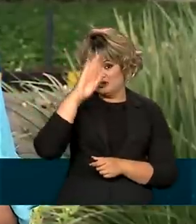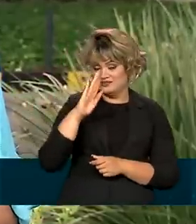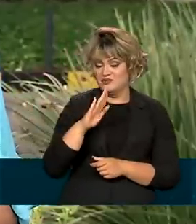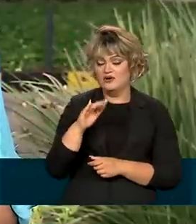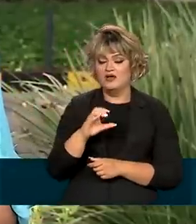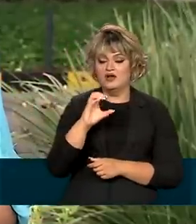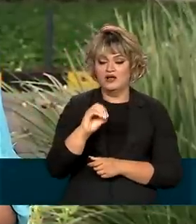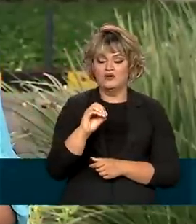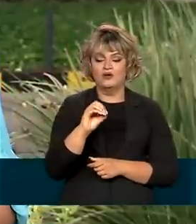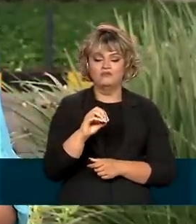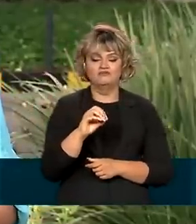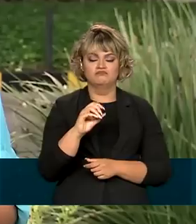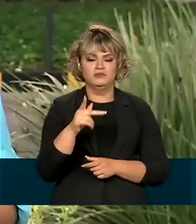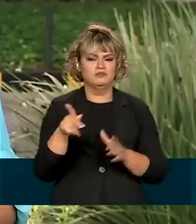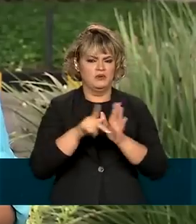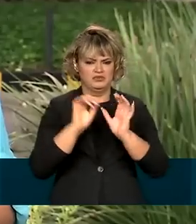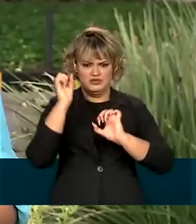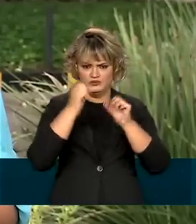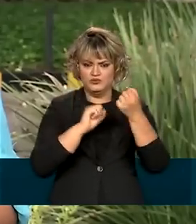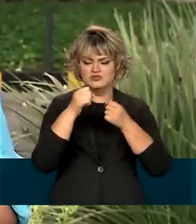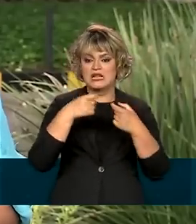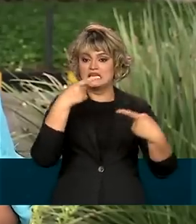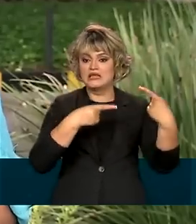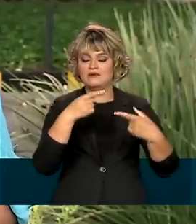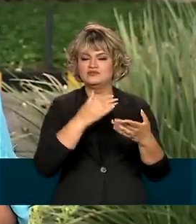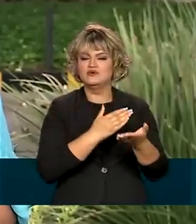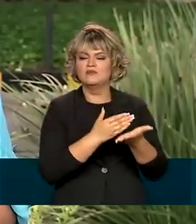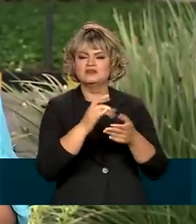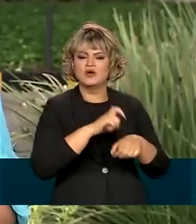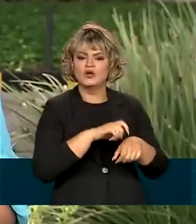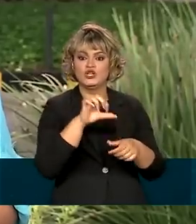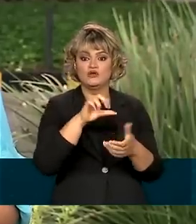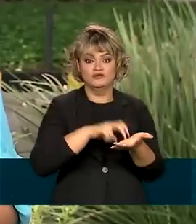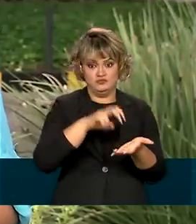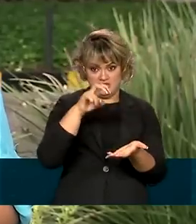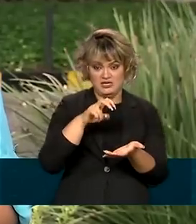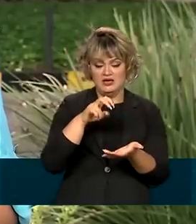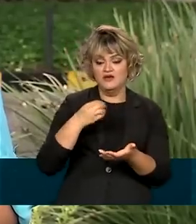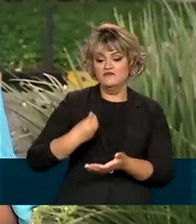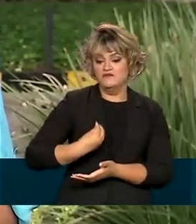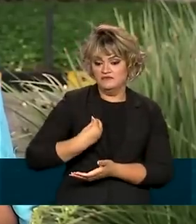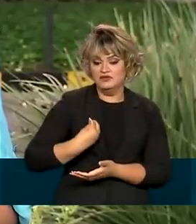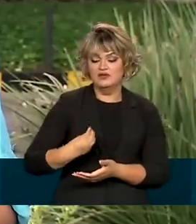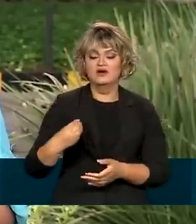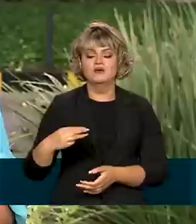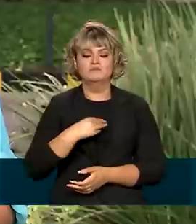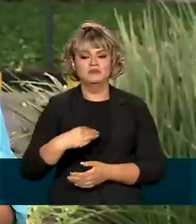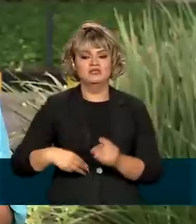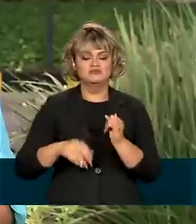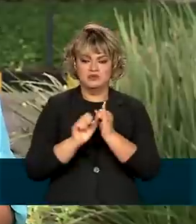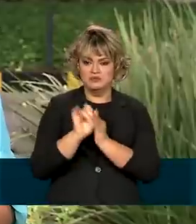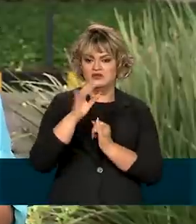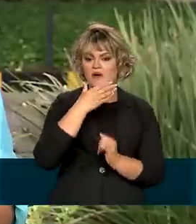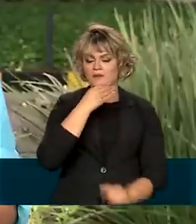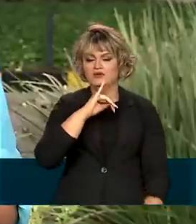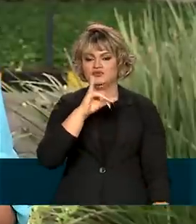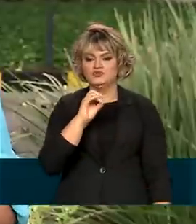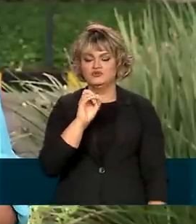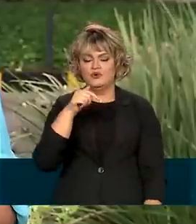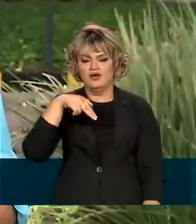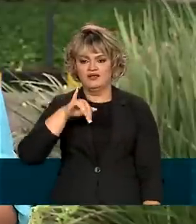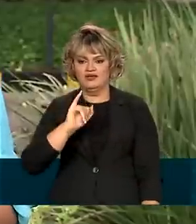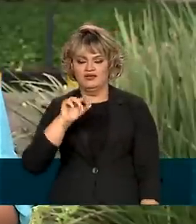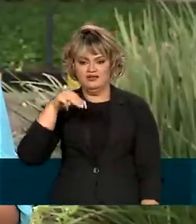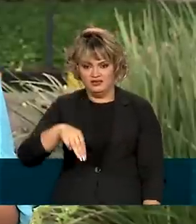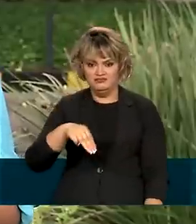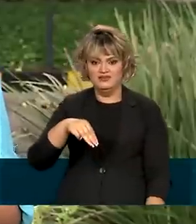na Confederação Nacional da Indústria, os debates começam daqui a pouquinho, por volta das nove da manhã, com a presença do Ministro do Meio Ambiente, Joaquim Leite. Ele